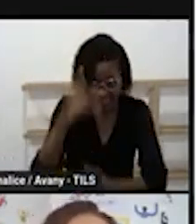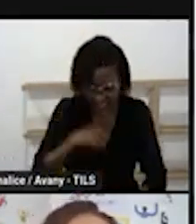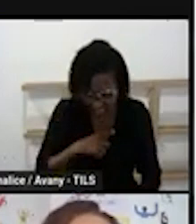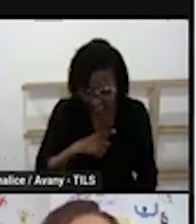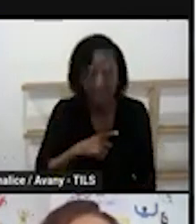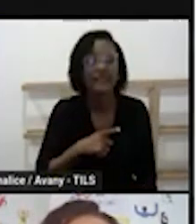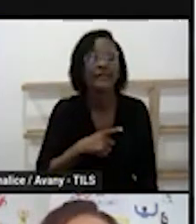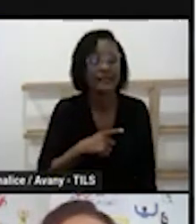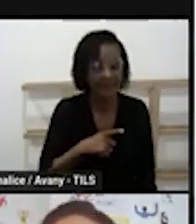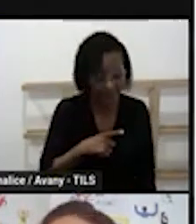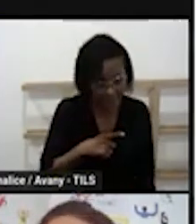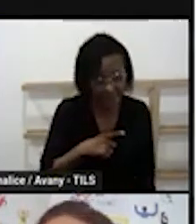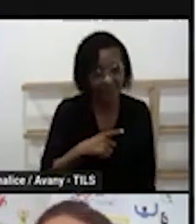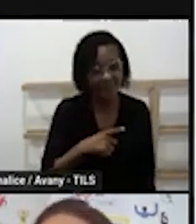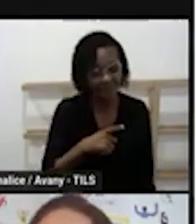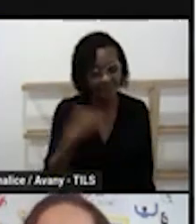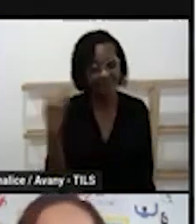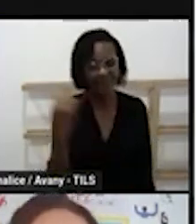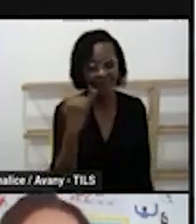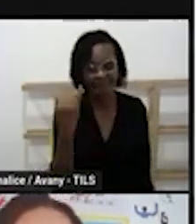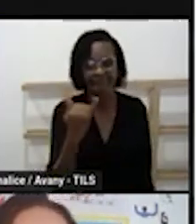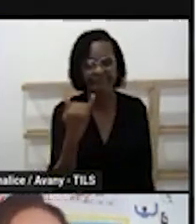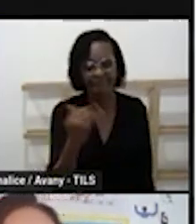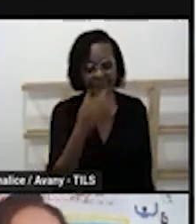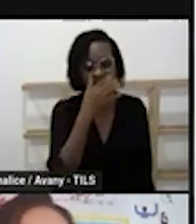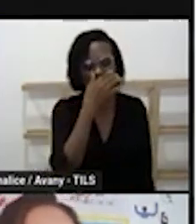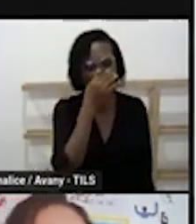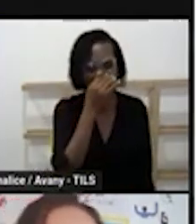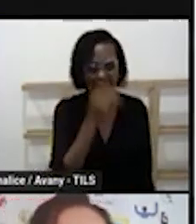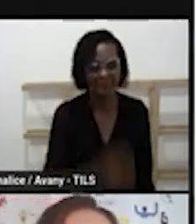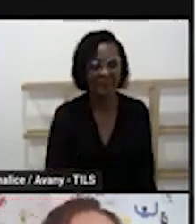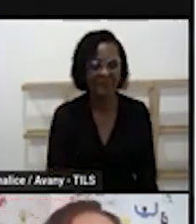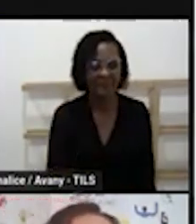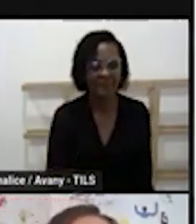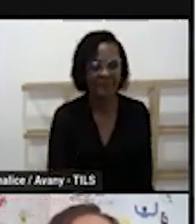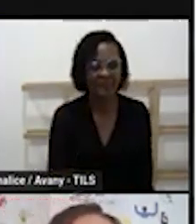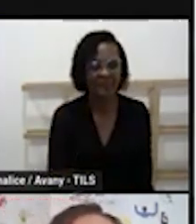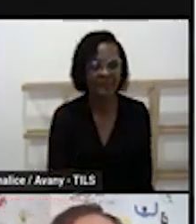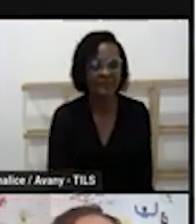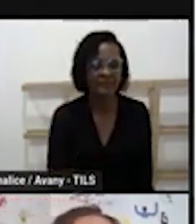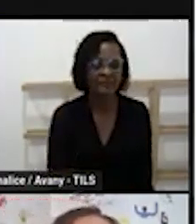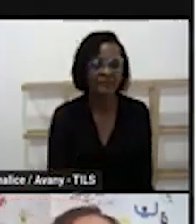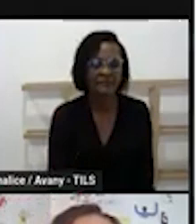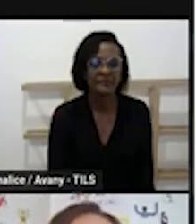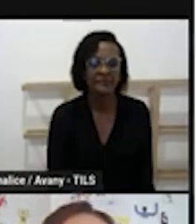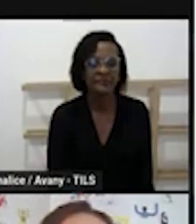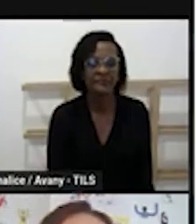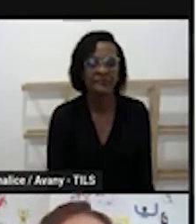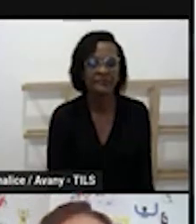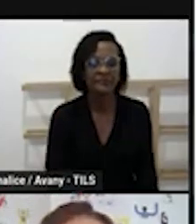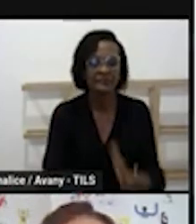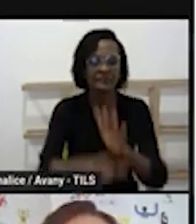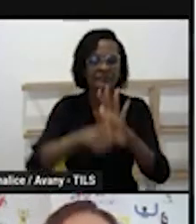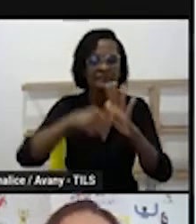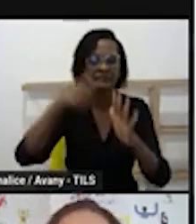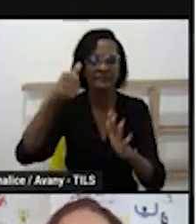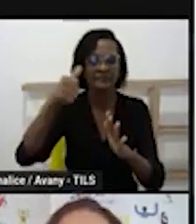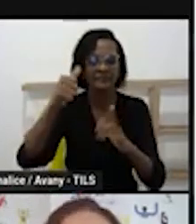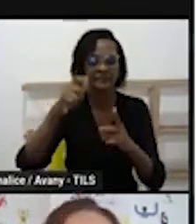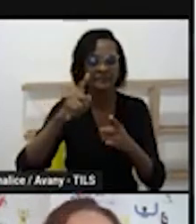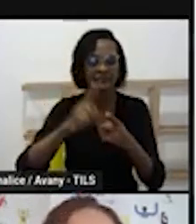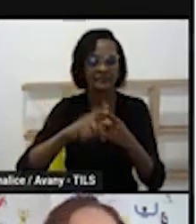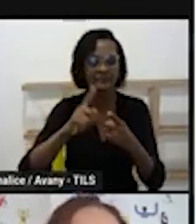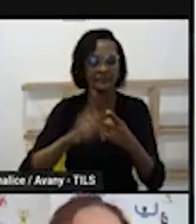visualizarem saberes vocês já sabem que são os conteúdos que vocês vão estar trabalhando então a primeira experiência a gente não